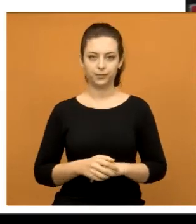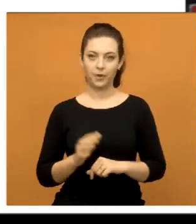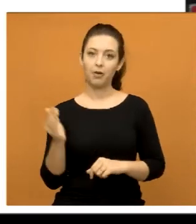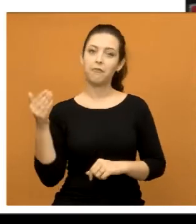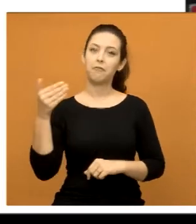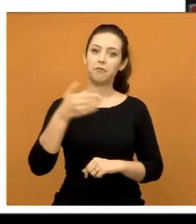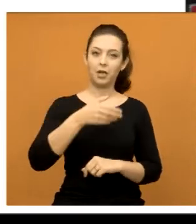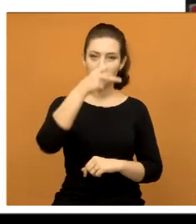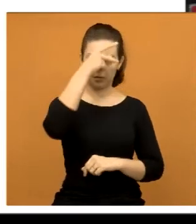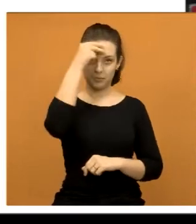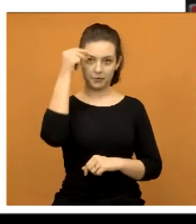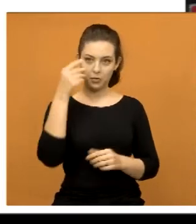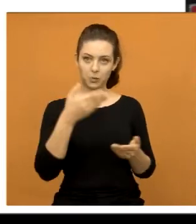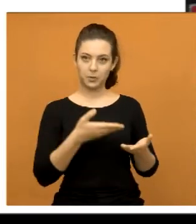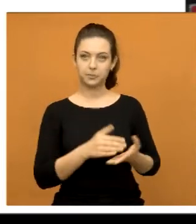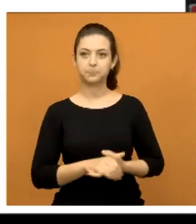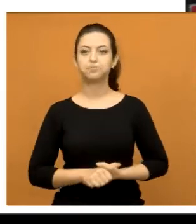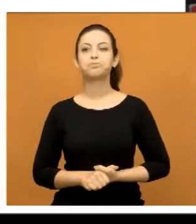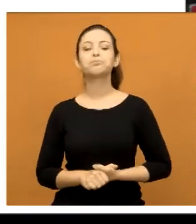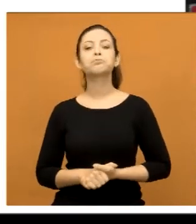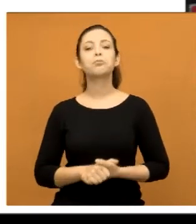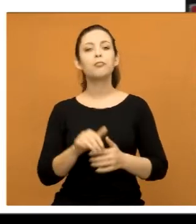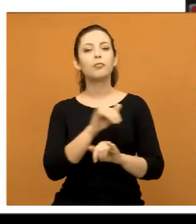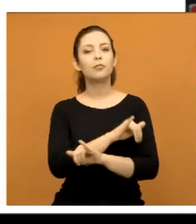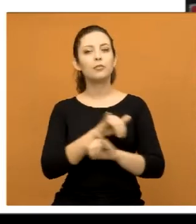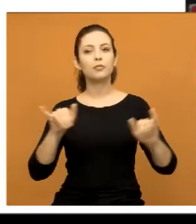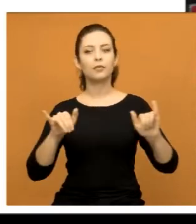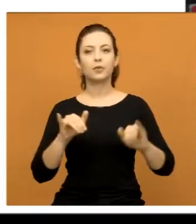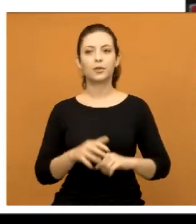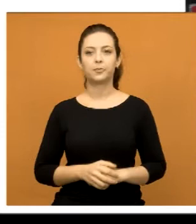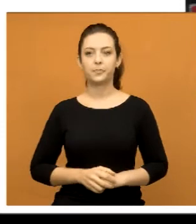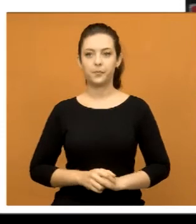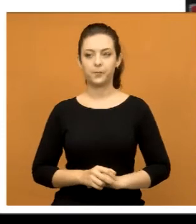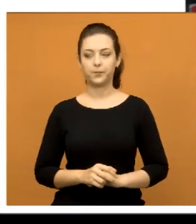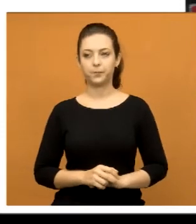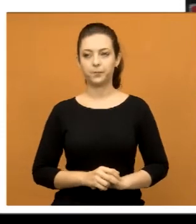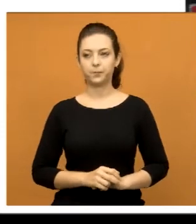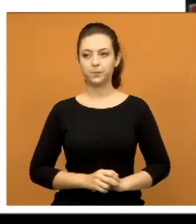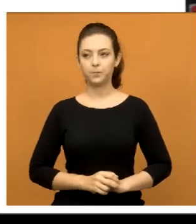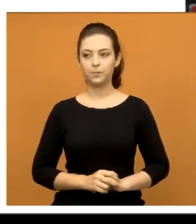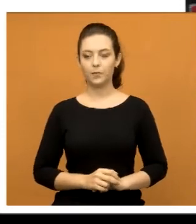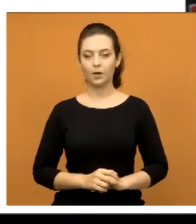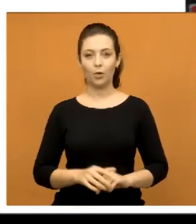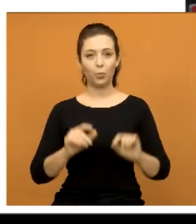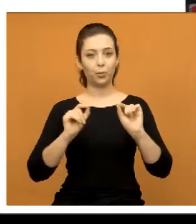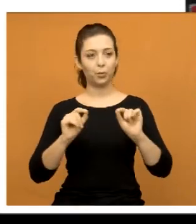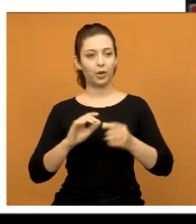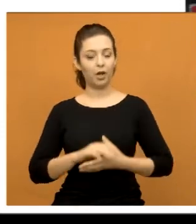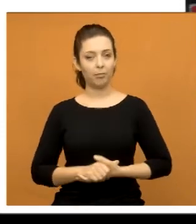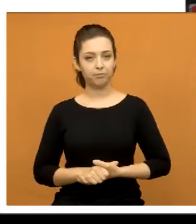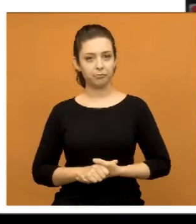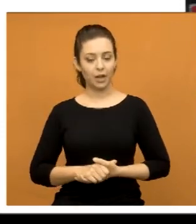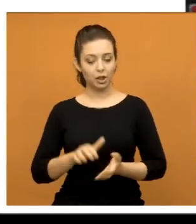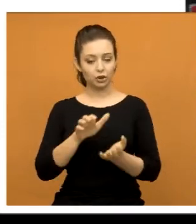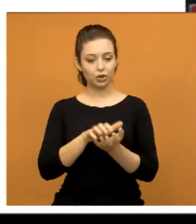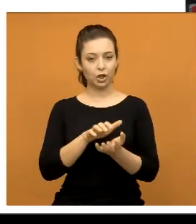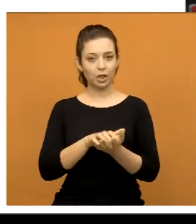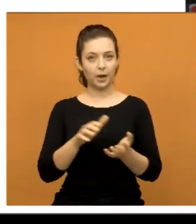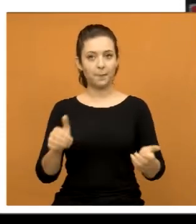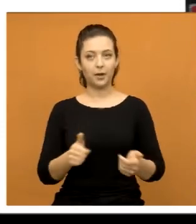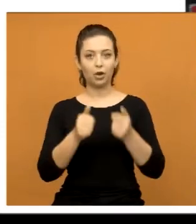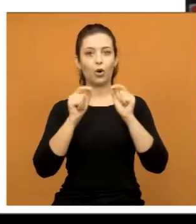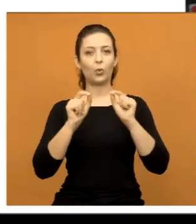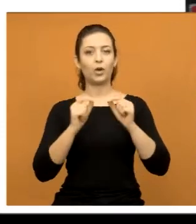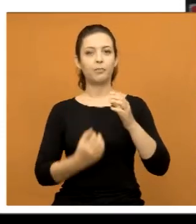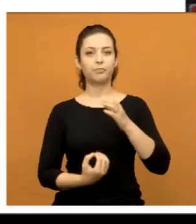prefeitura lá. Eu quero dizer a vocês que a melhor coisa na cidade de Acarii, essa